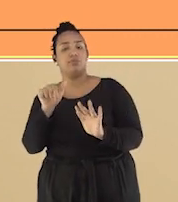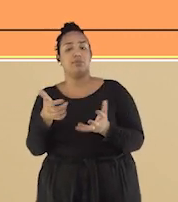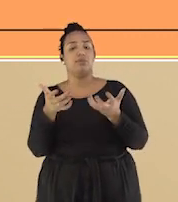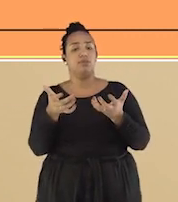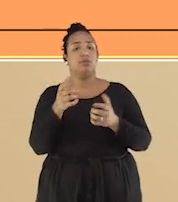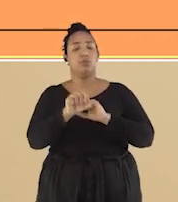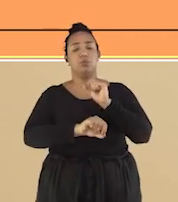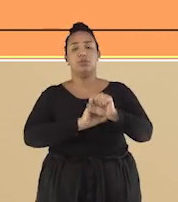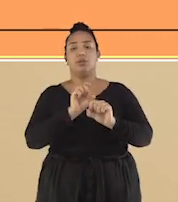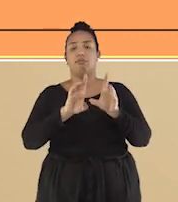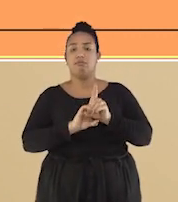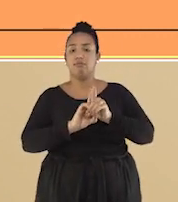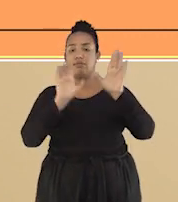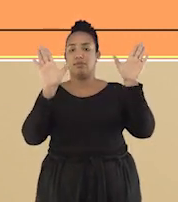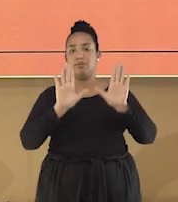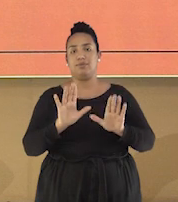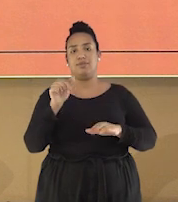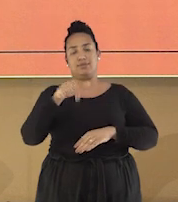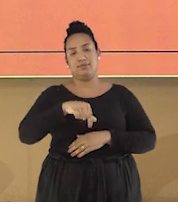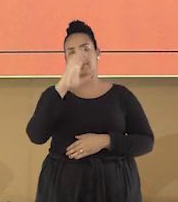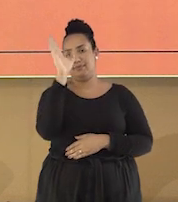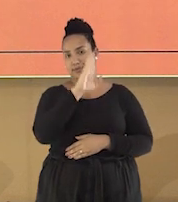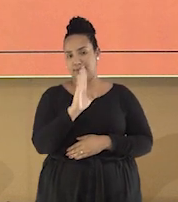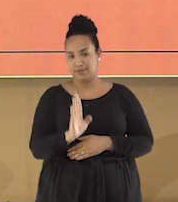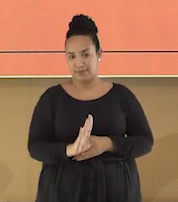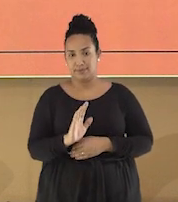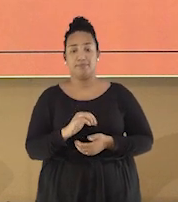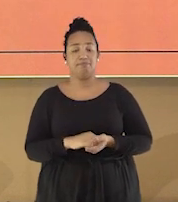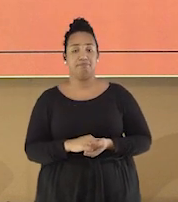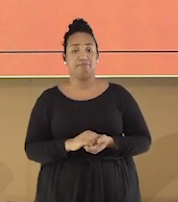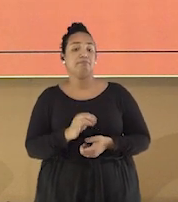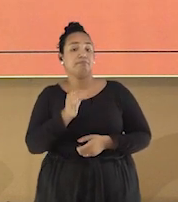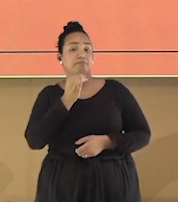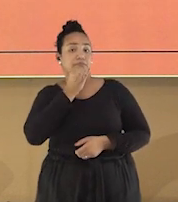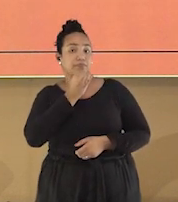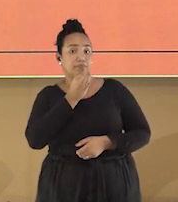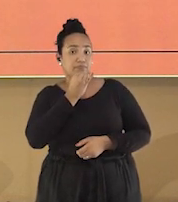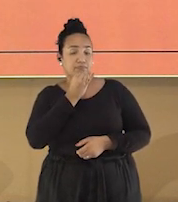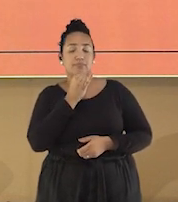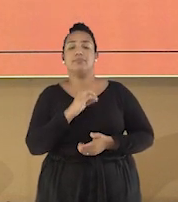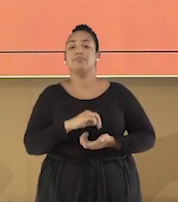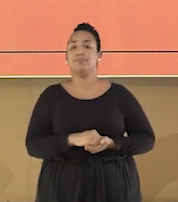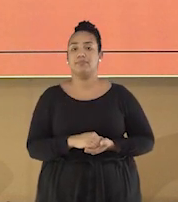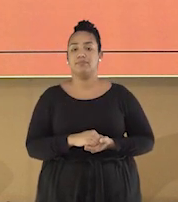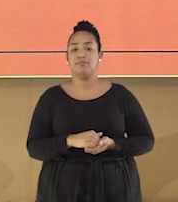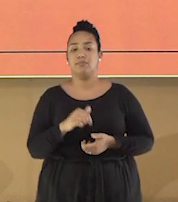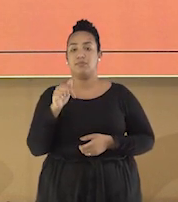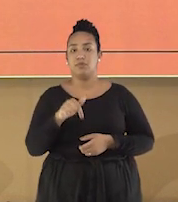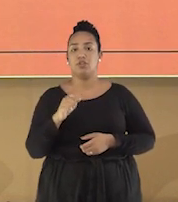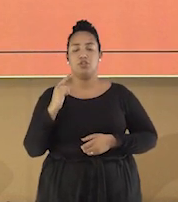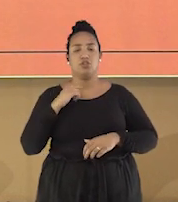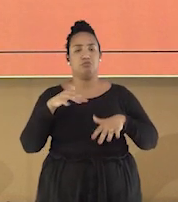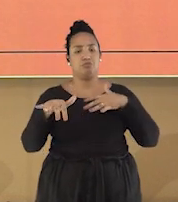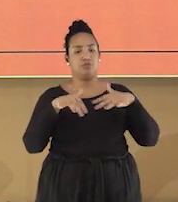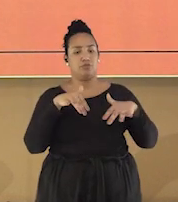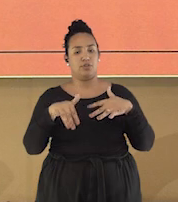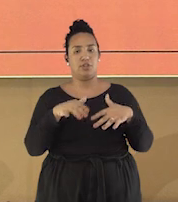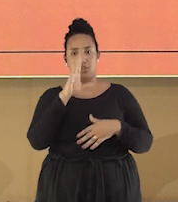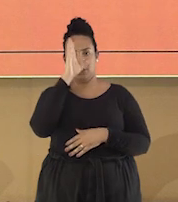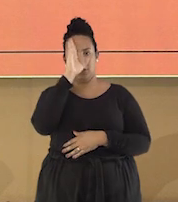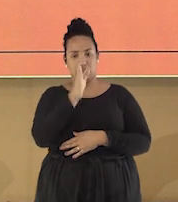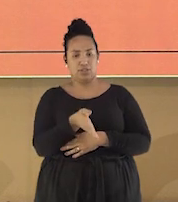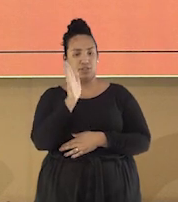consolidação da democracia brasileira, como, por exemplo, a participação ativa no movimento Diretas Já, um movimento